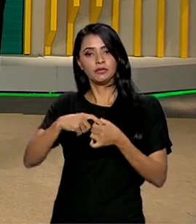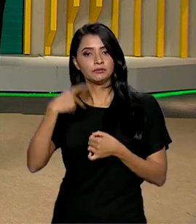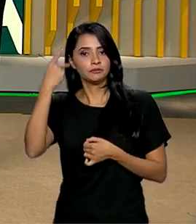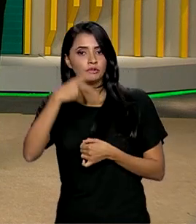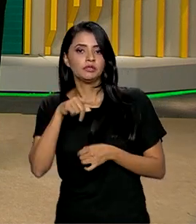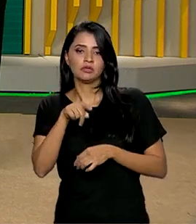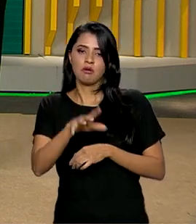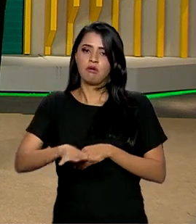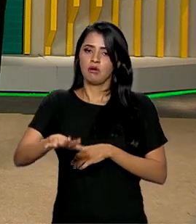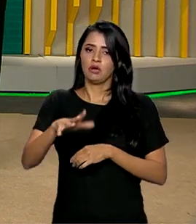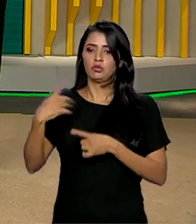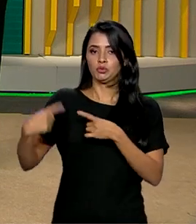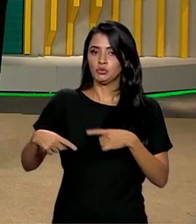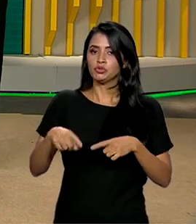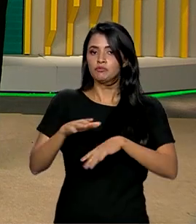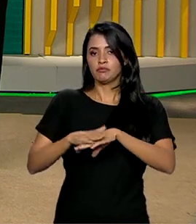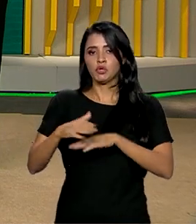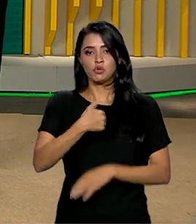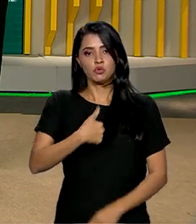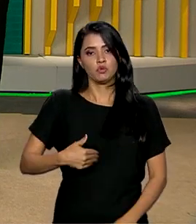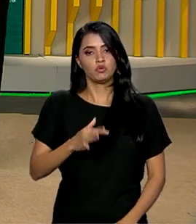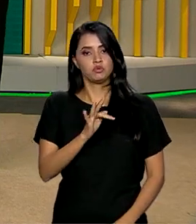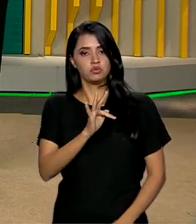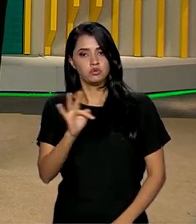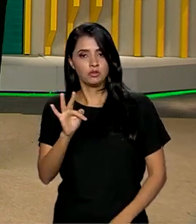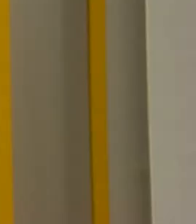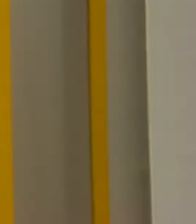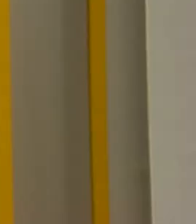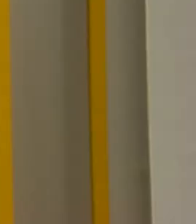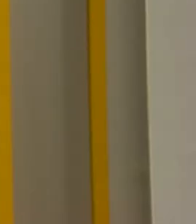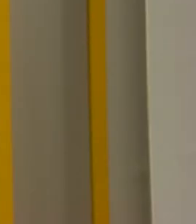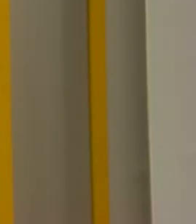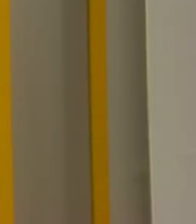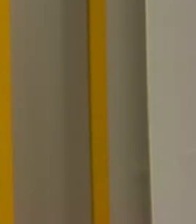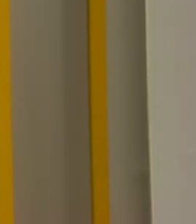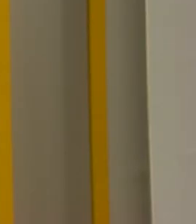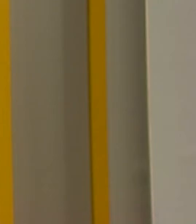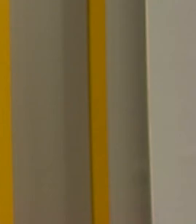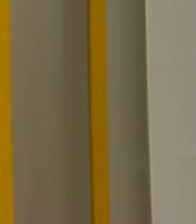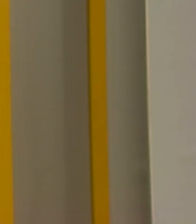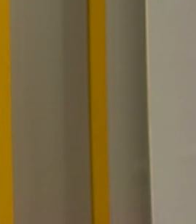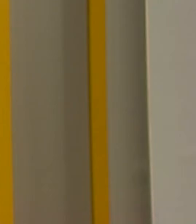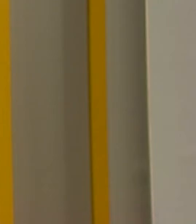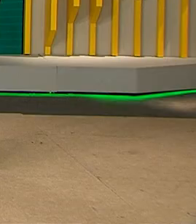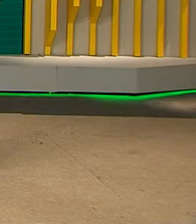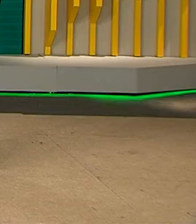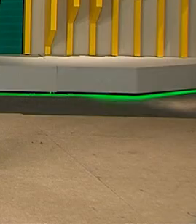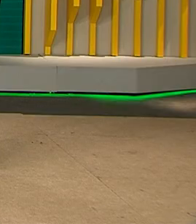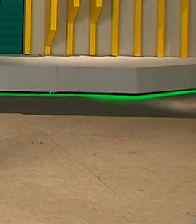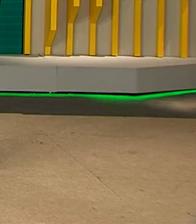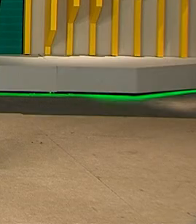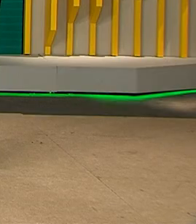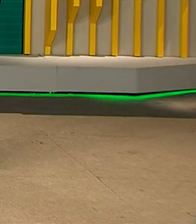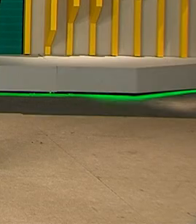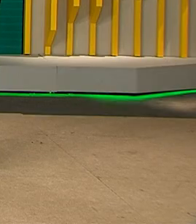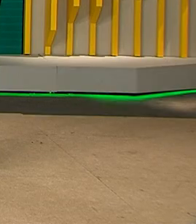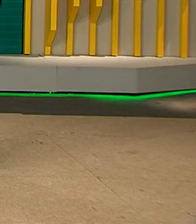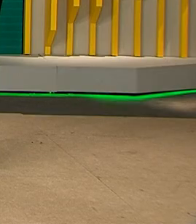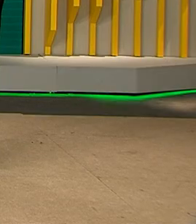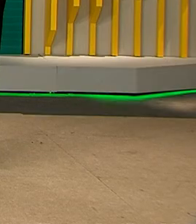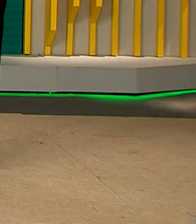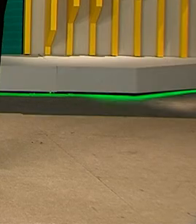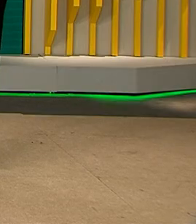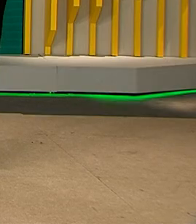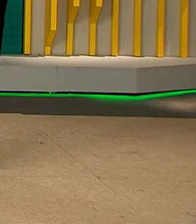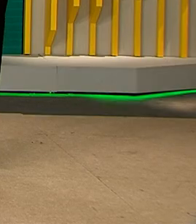começou a ser discutida pelo governo federal. Com previsão constitucional, a organização dos territórios também é